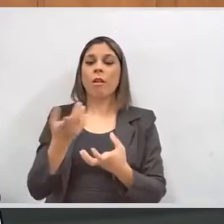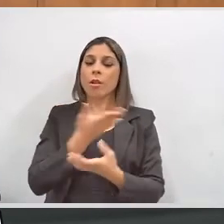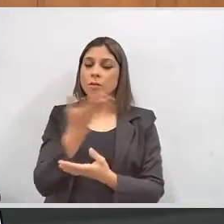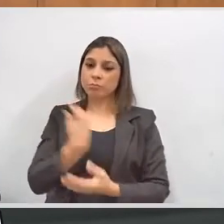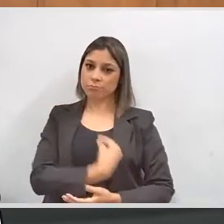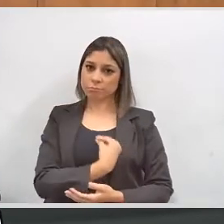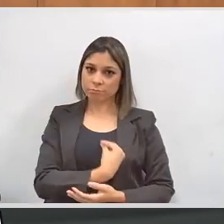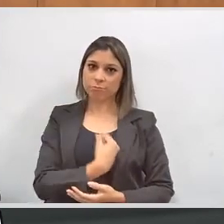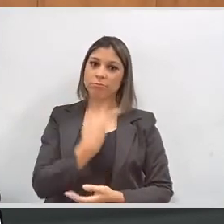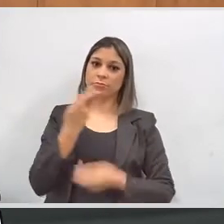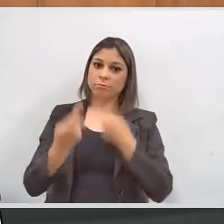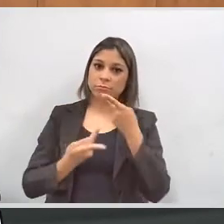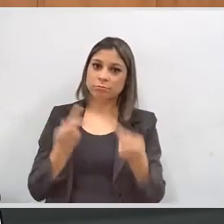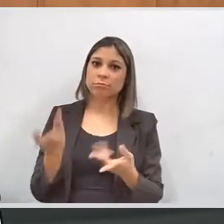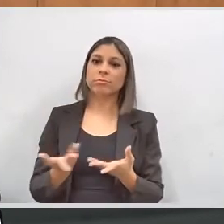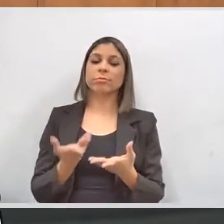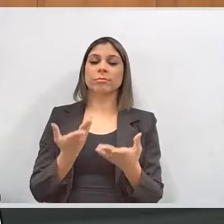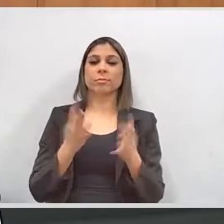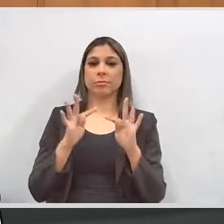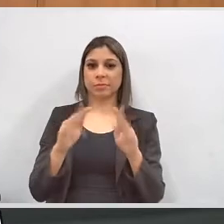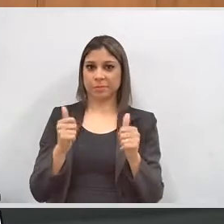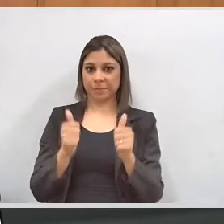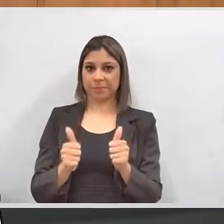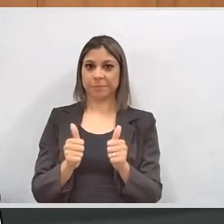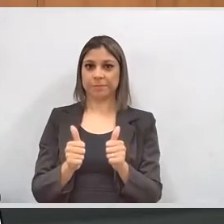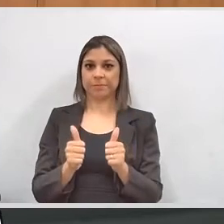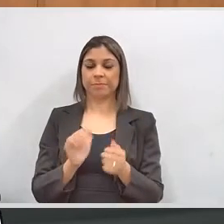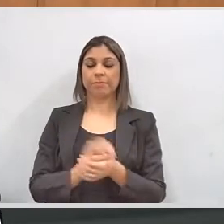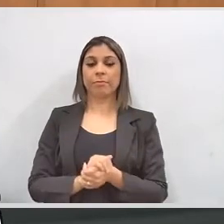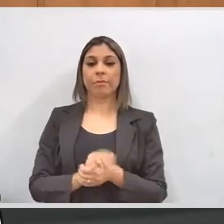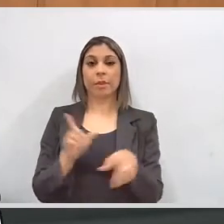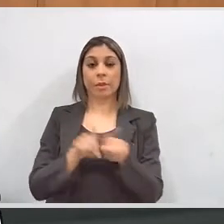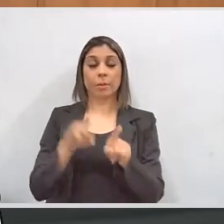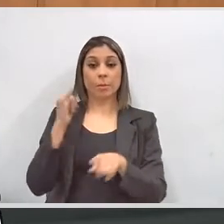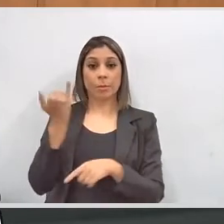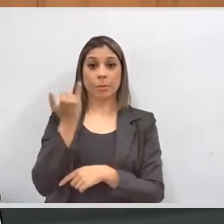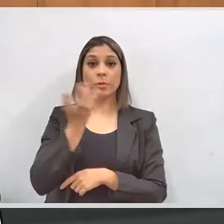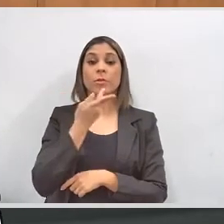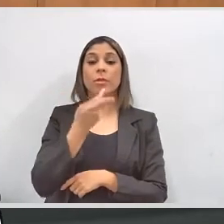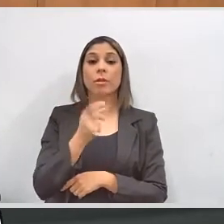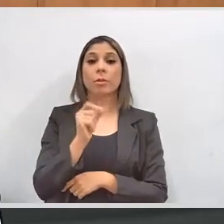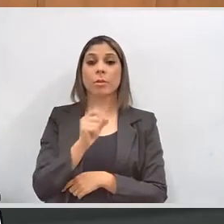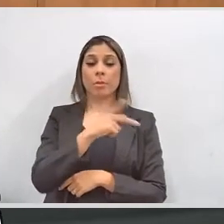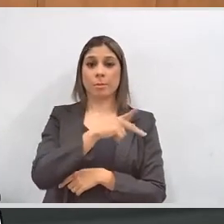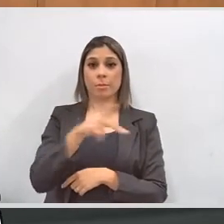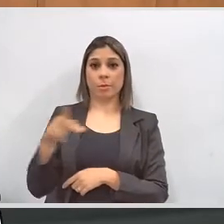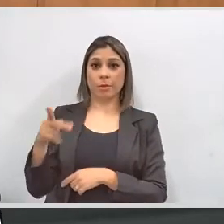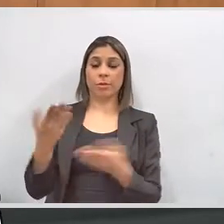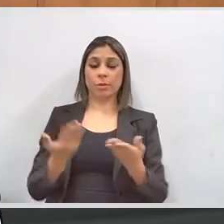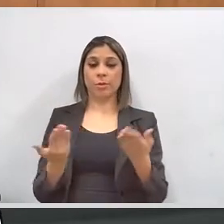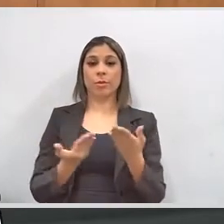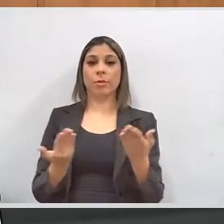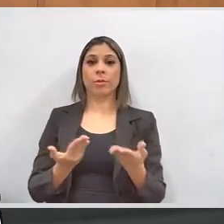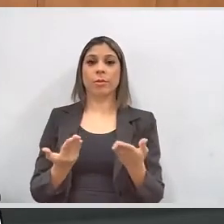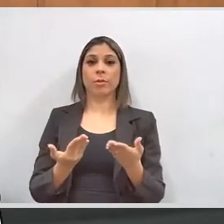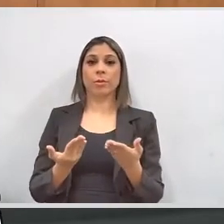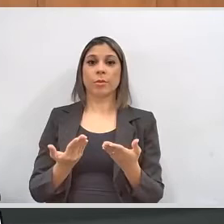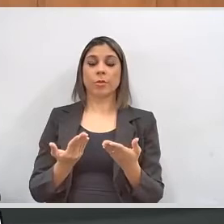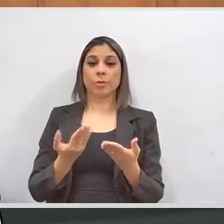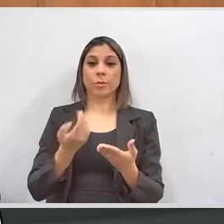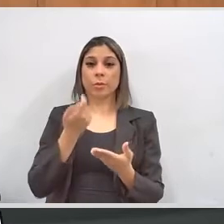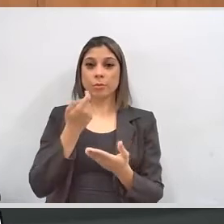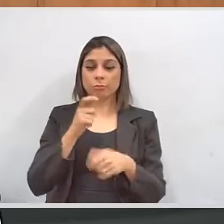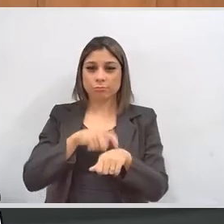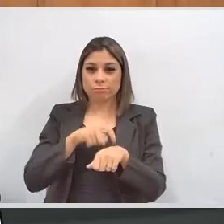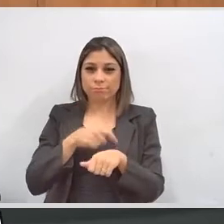compreensão e a participação de todos aqui presentes. Vale ressaltar que o presidente tem, agora há pouco,